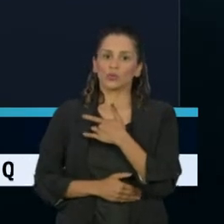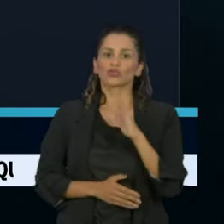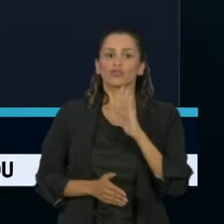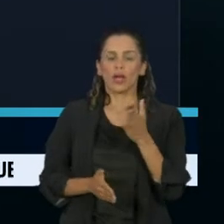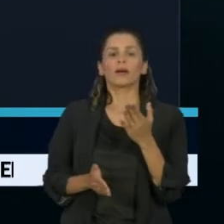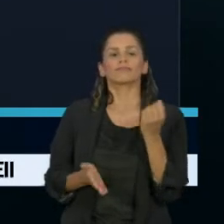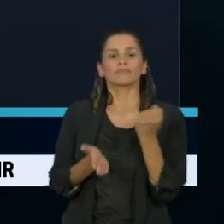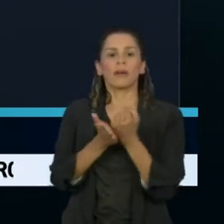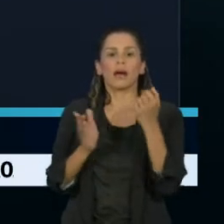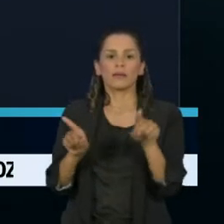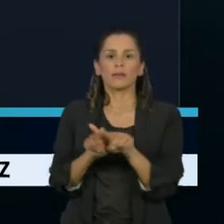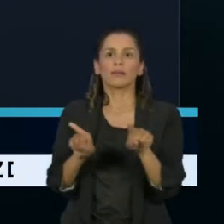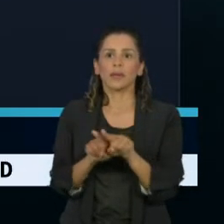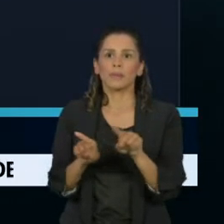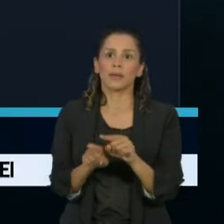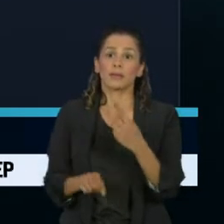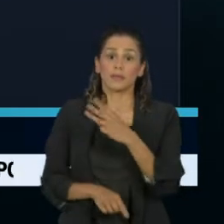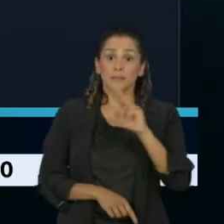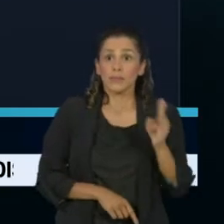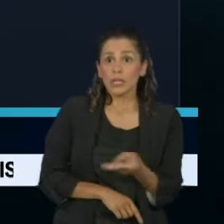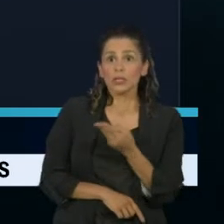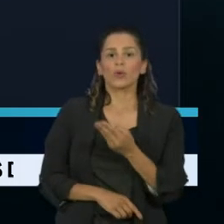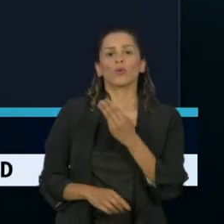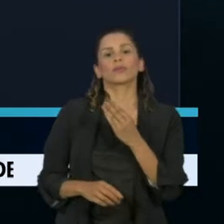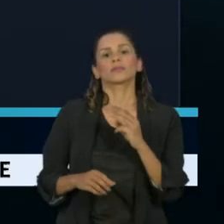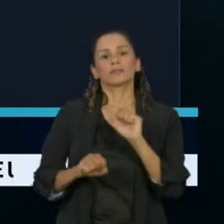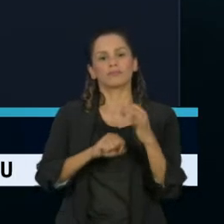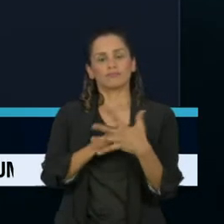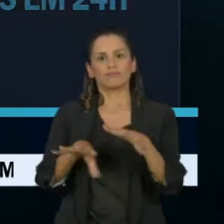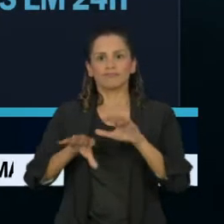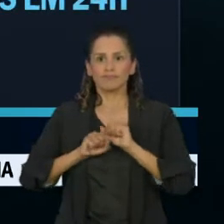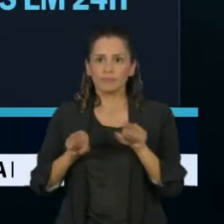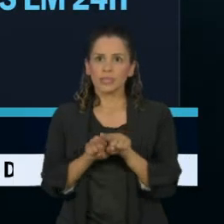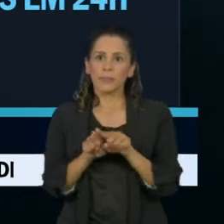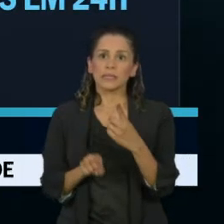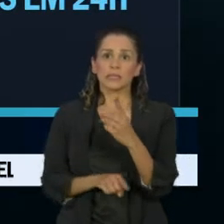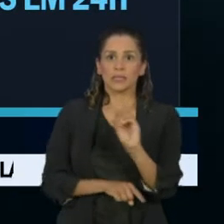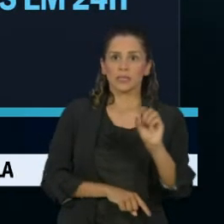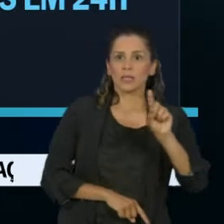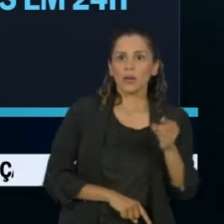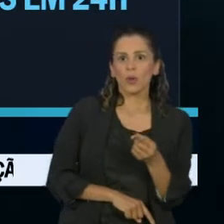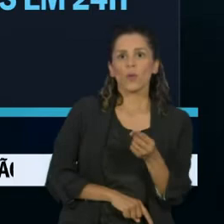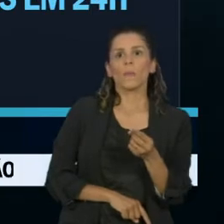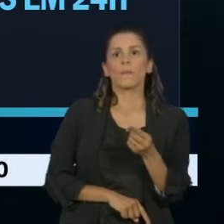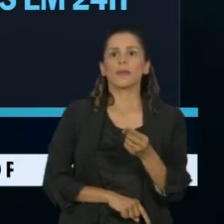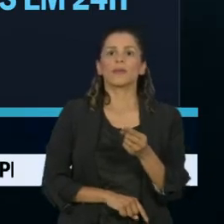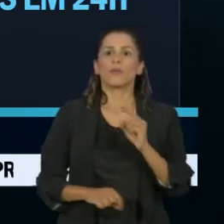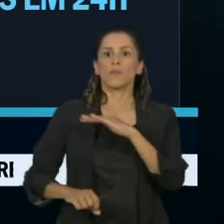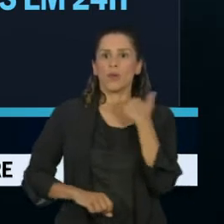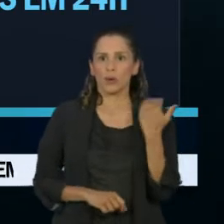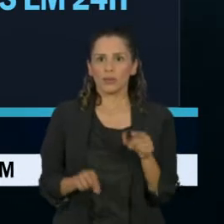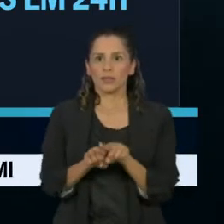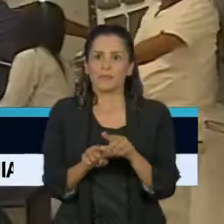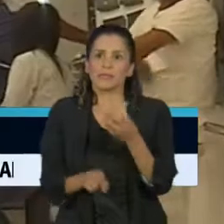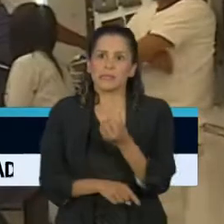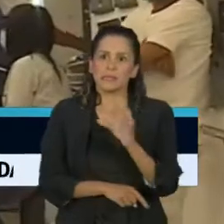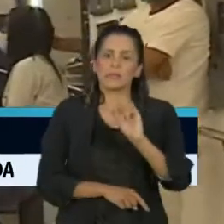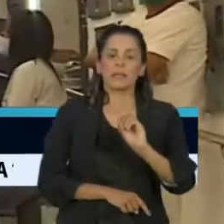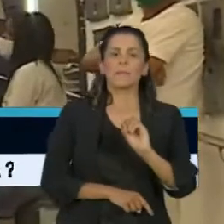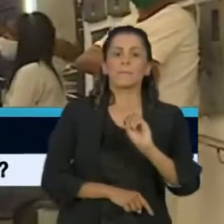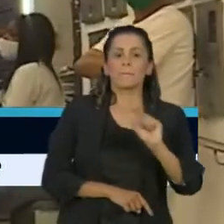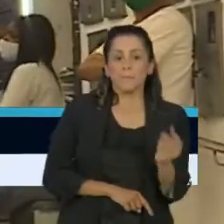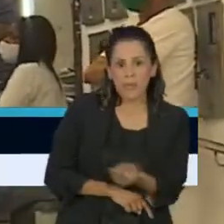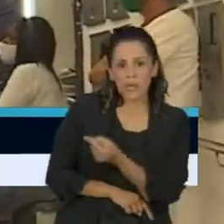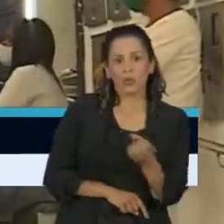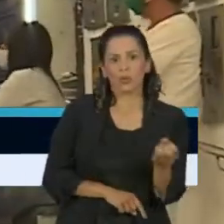105 mil óbitos. No último dia, foram 60 mil casos e 1.262 mortes. Em